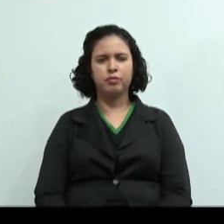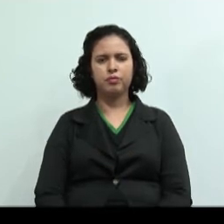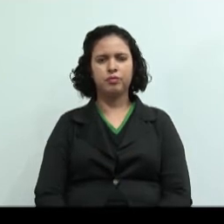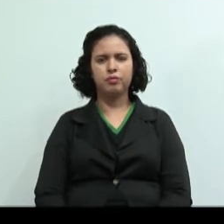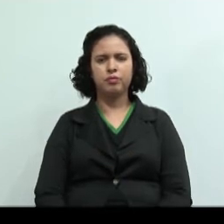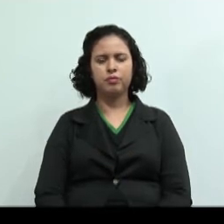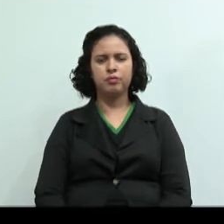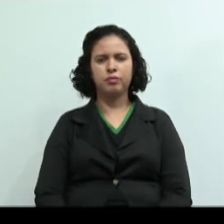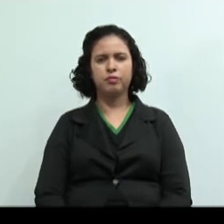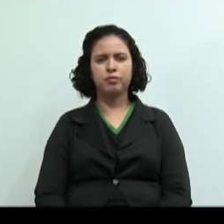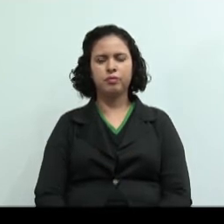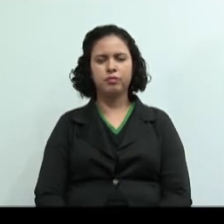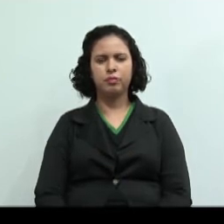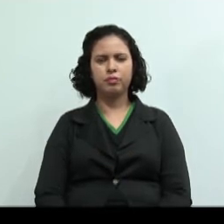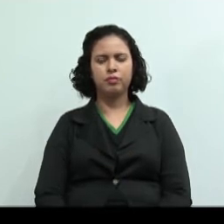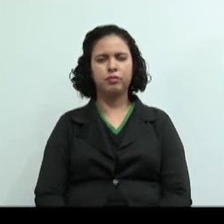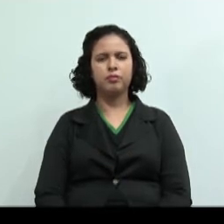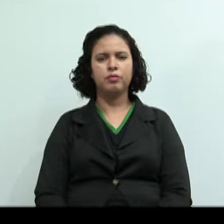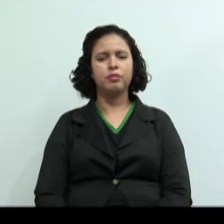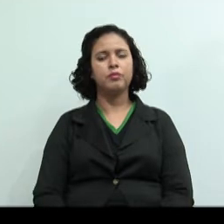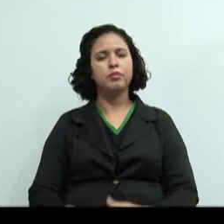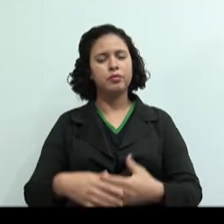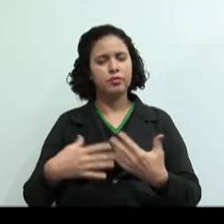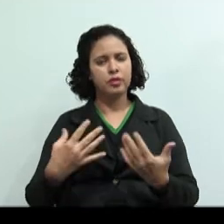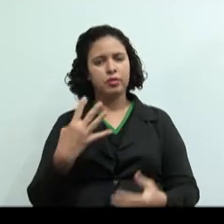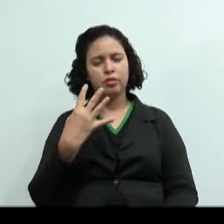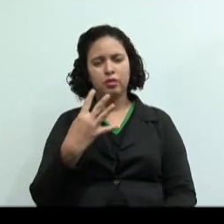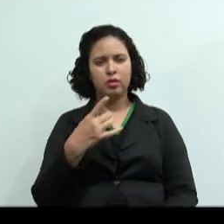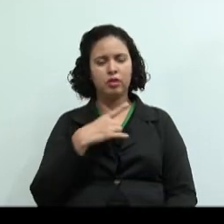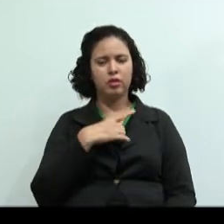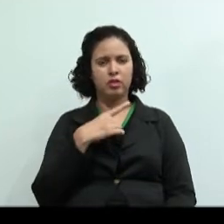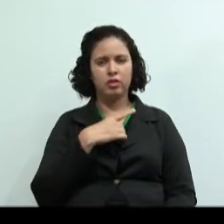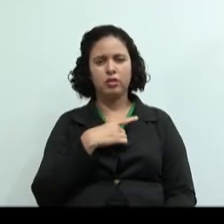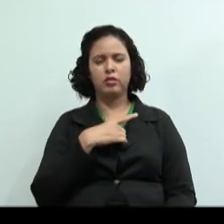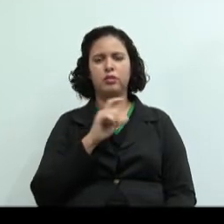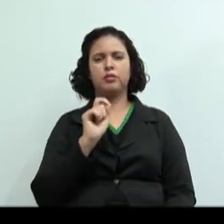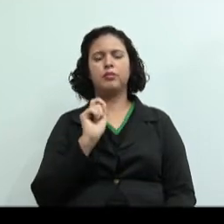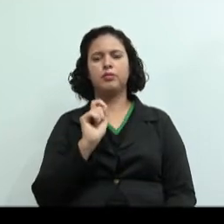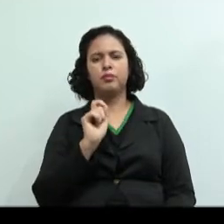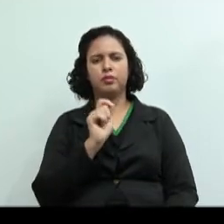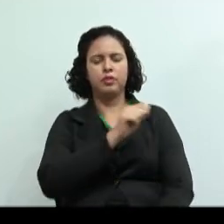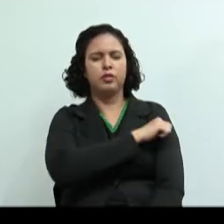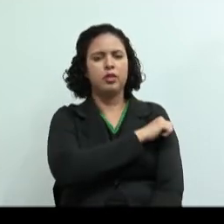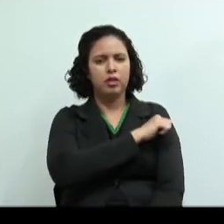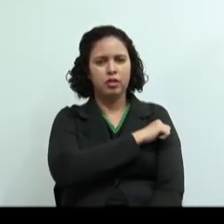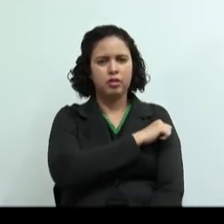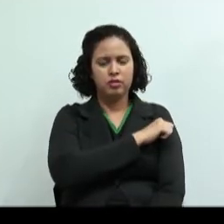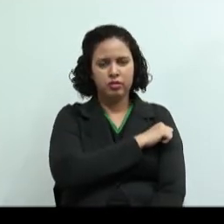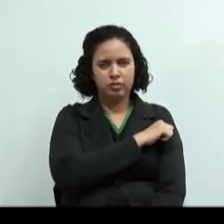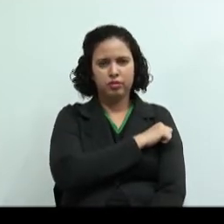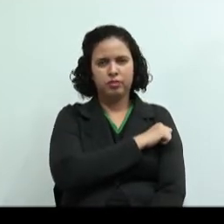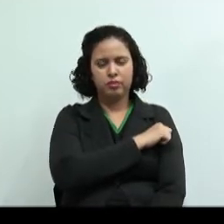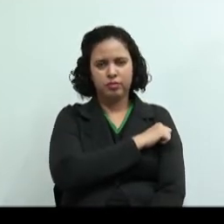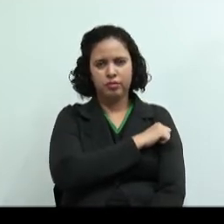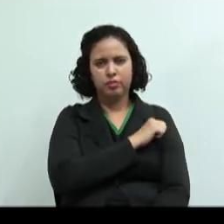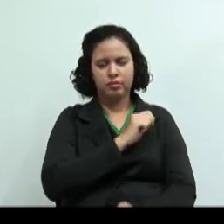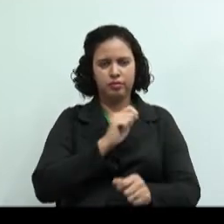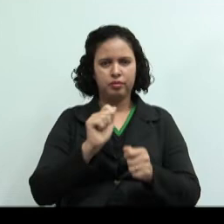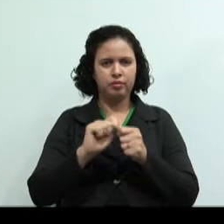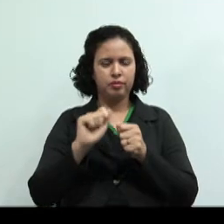Olha só, eles estão bem informatizados. Fizeram todos no tablet que eles têm, né?